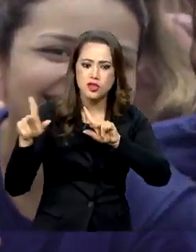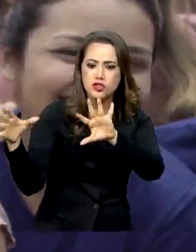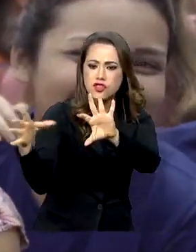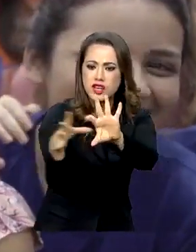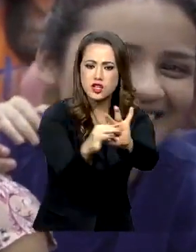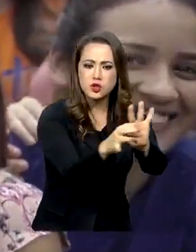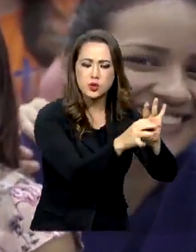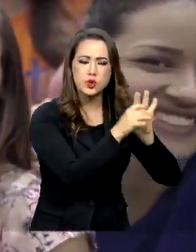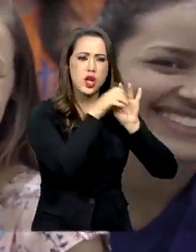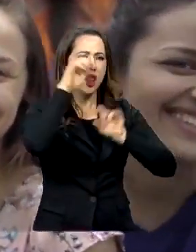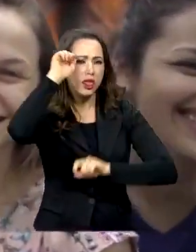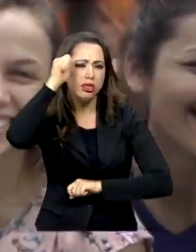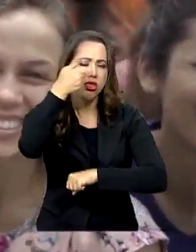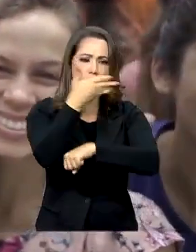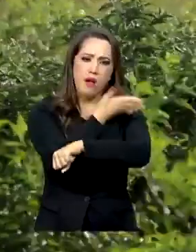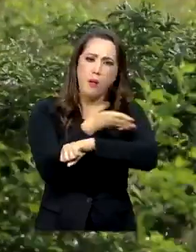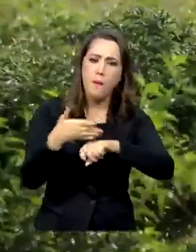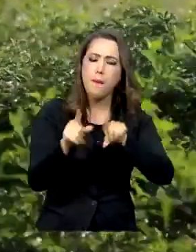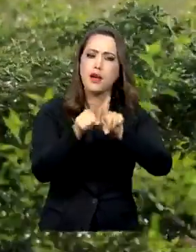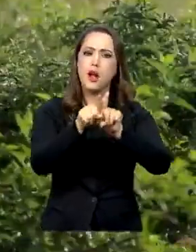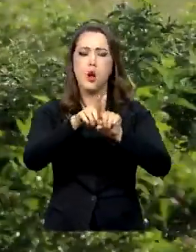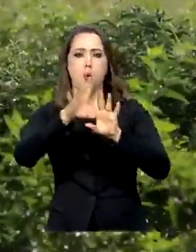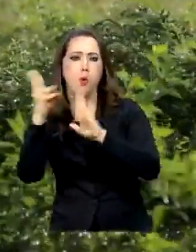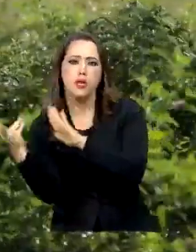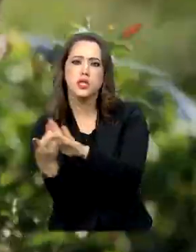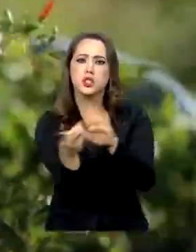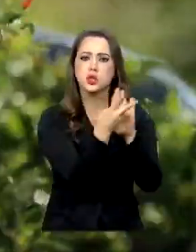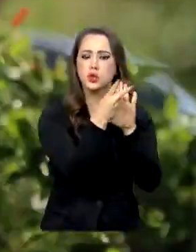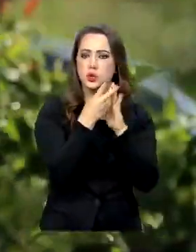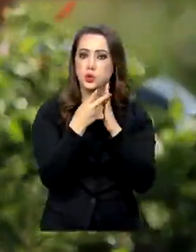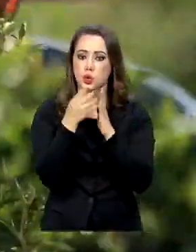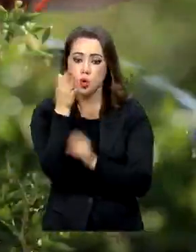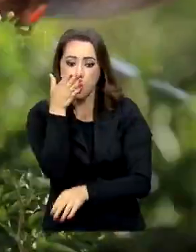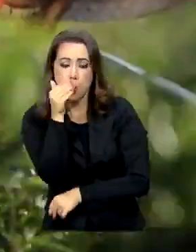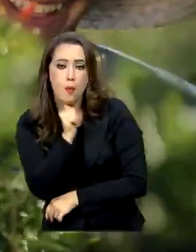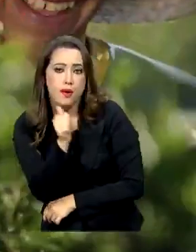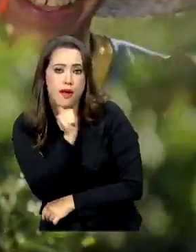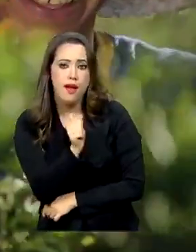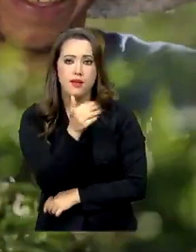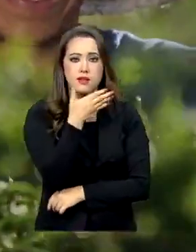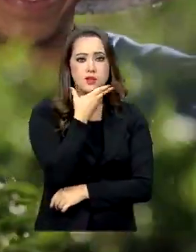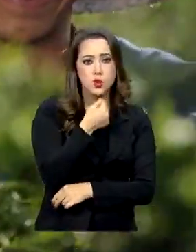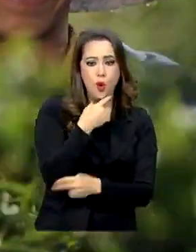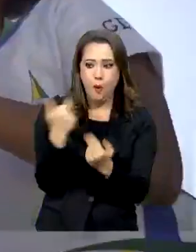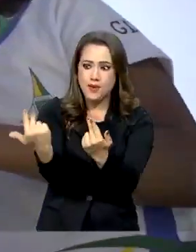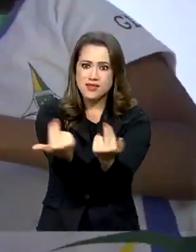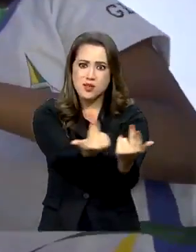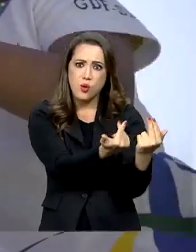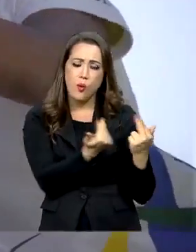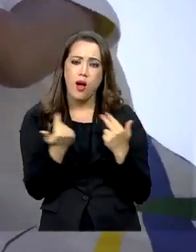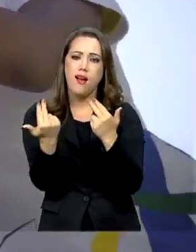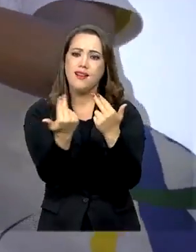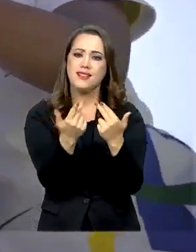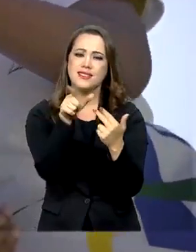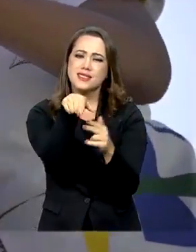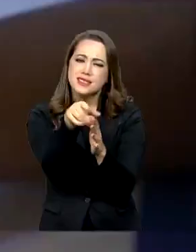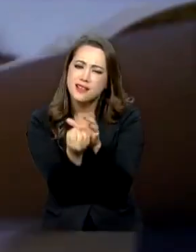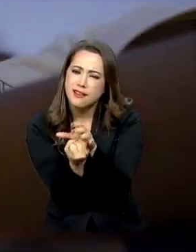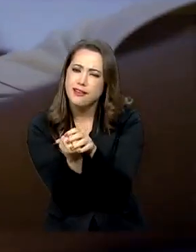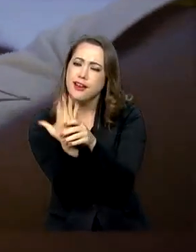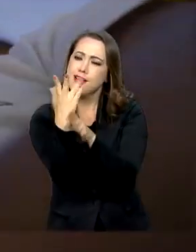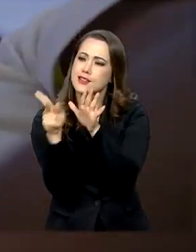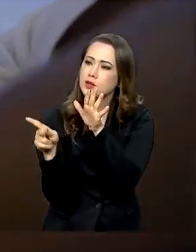negros, brancos, índios, caboclos, mulheres e homens, tecidos da mesma matéria humana, essência da